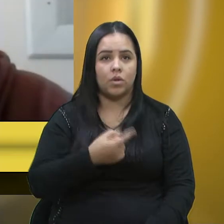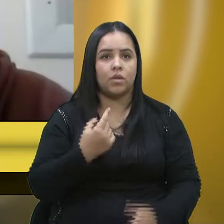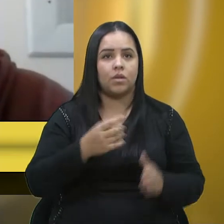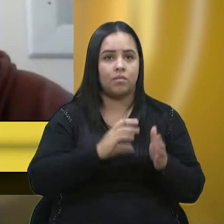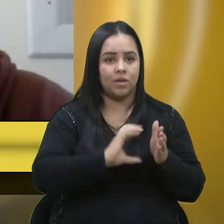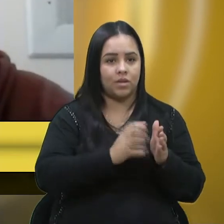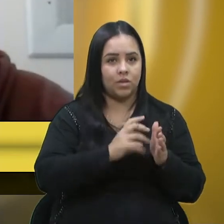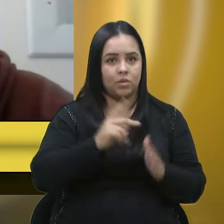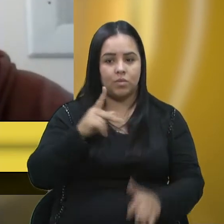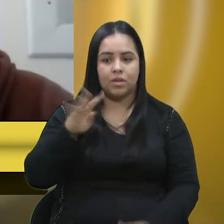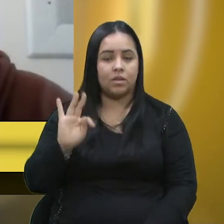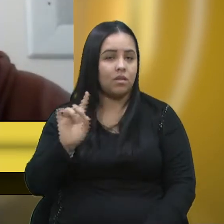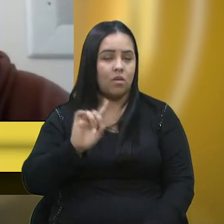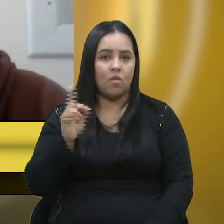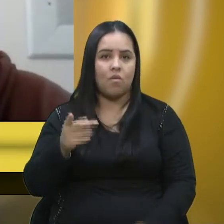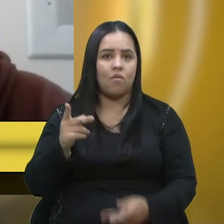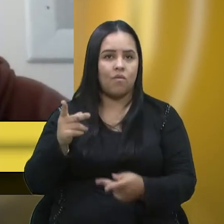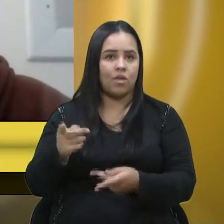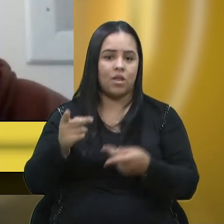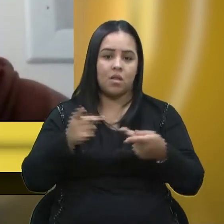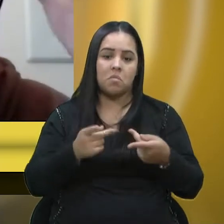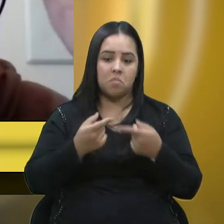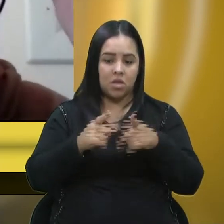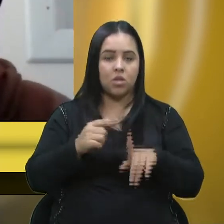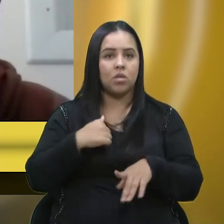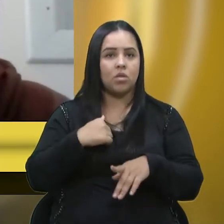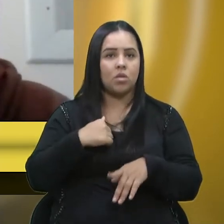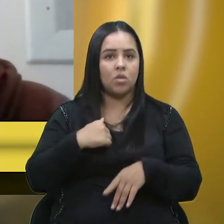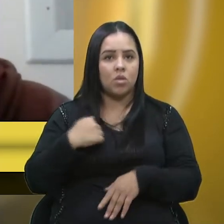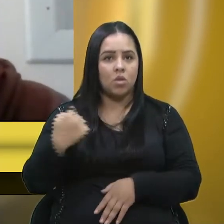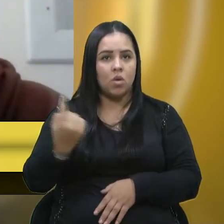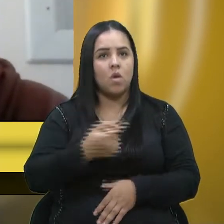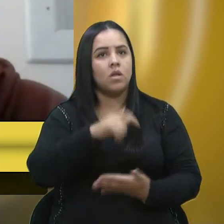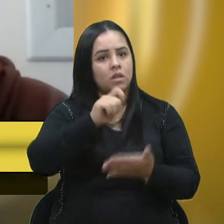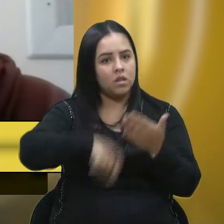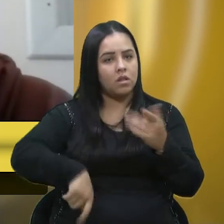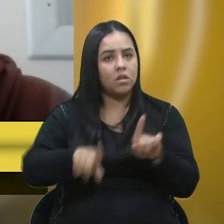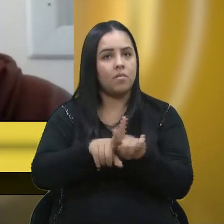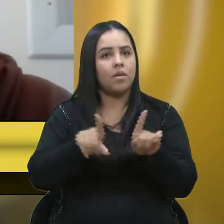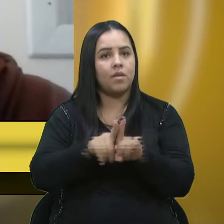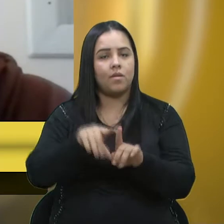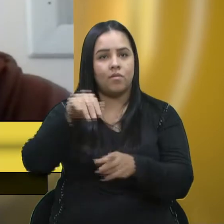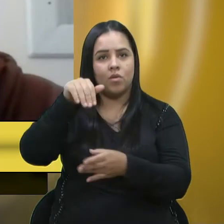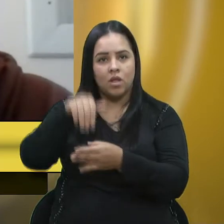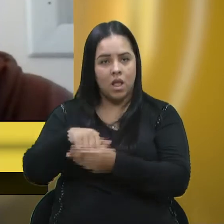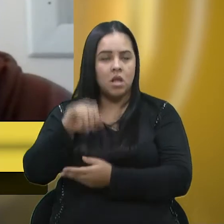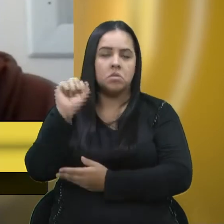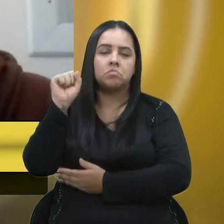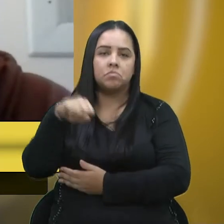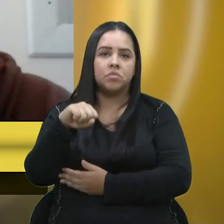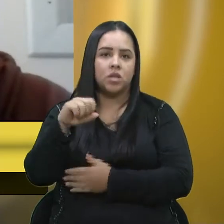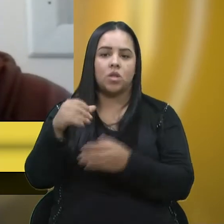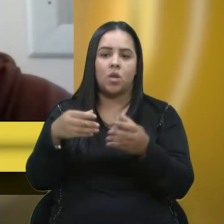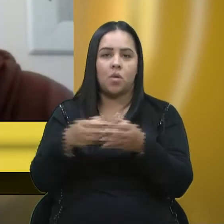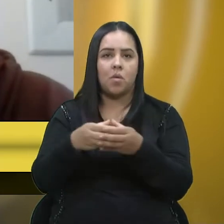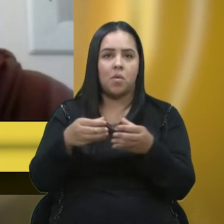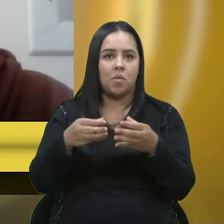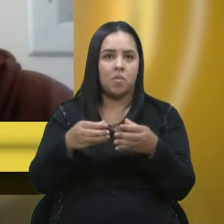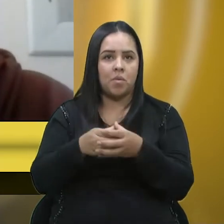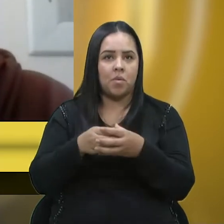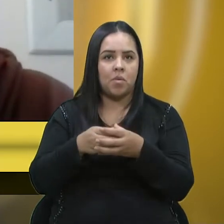convidados, mas provavelmente assinaríamos e vamos votar favoráveis a essa frente parlamentar.